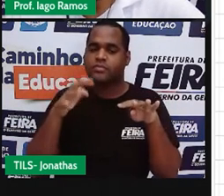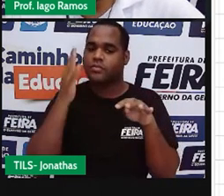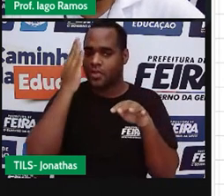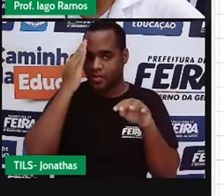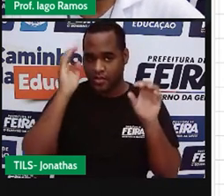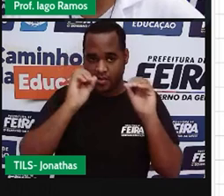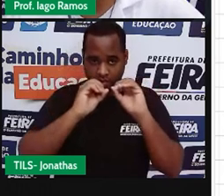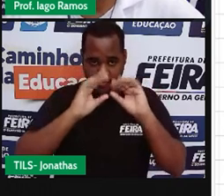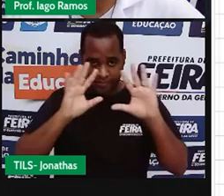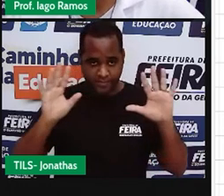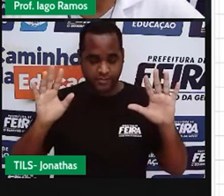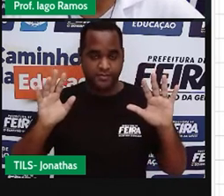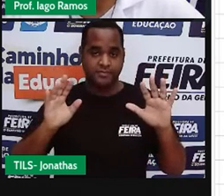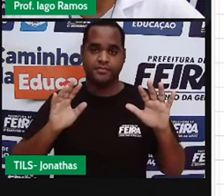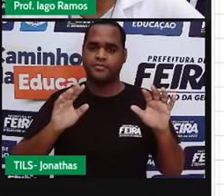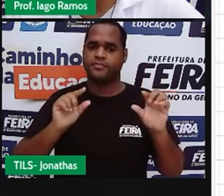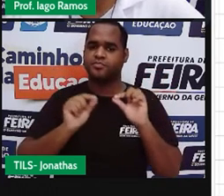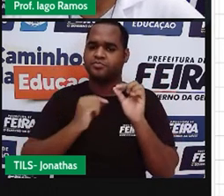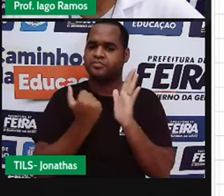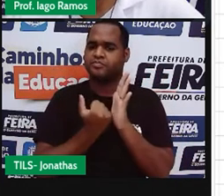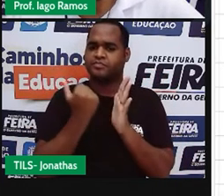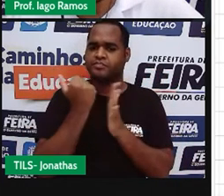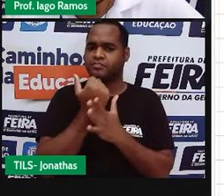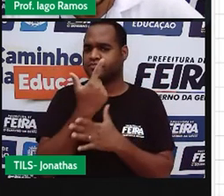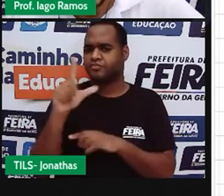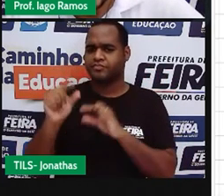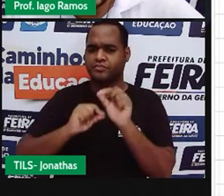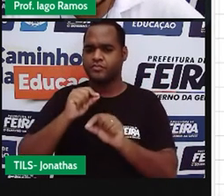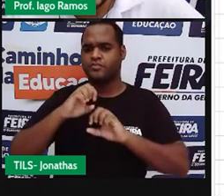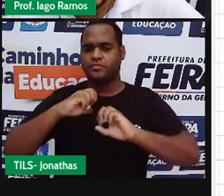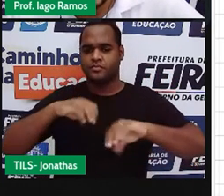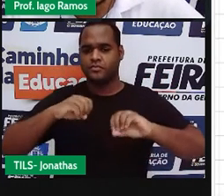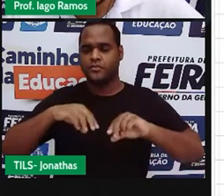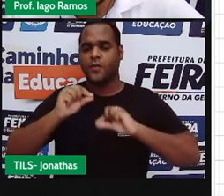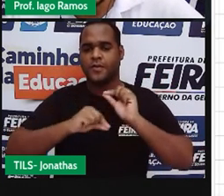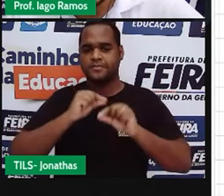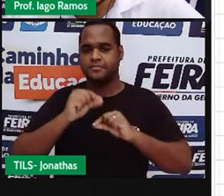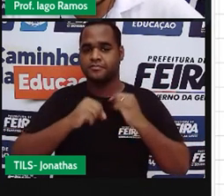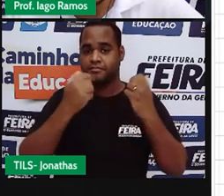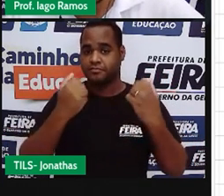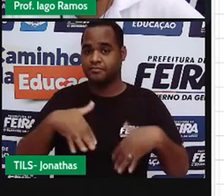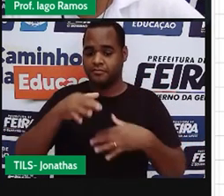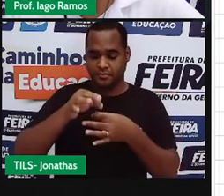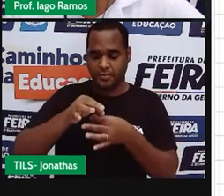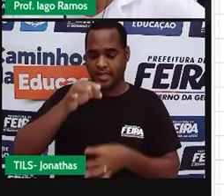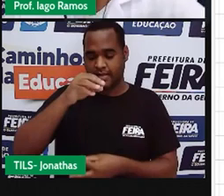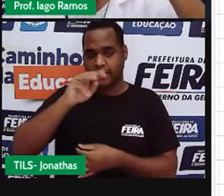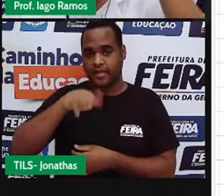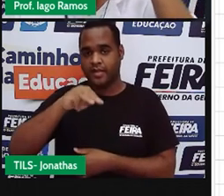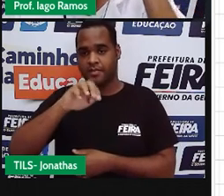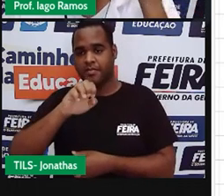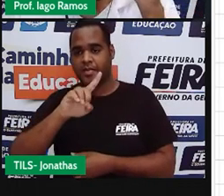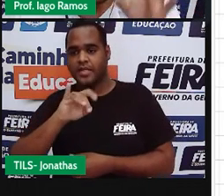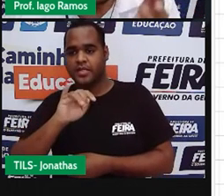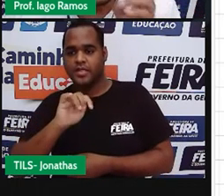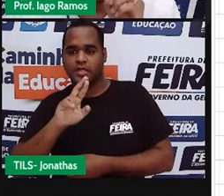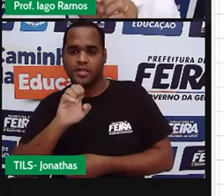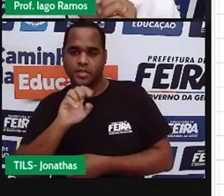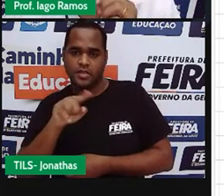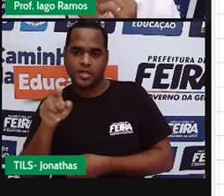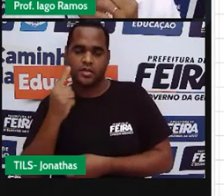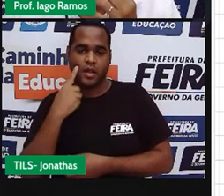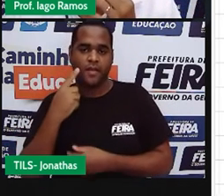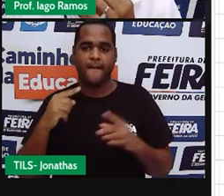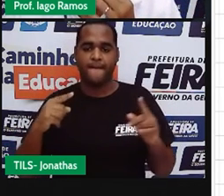O que mais? O que é que acontece mais aqui, ó? Essa reta mediatriz, quando cruza o